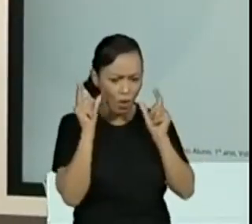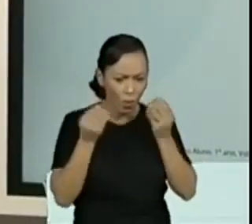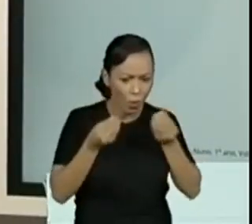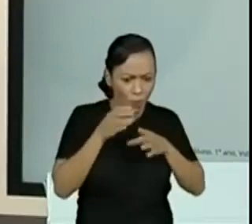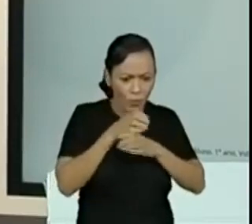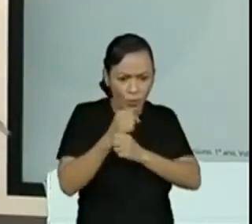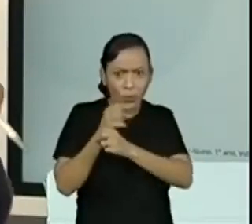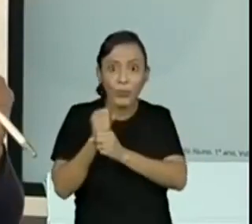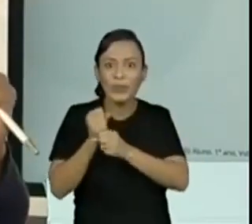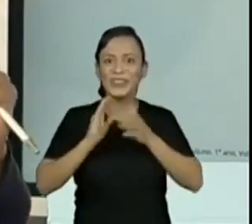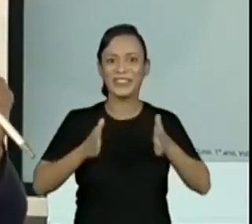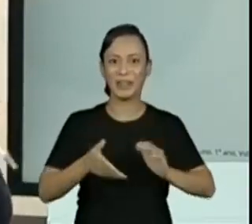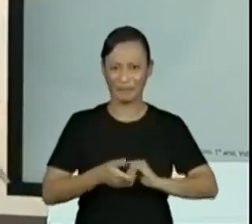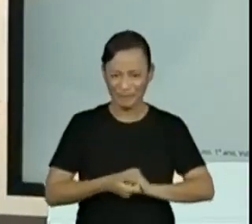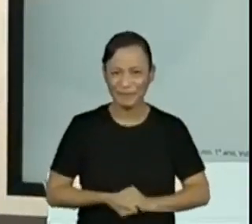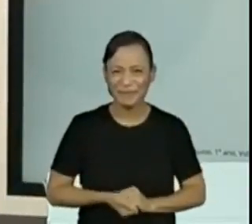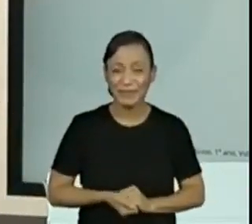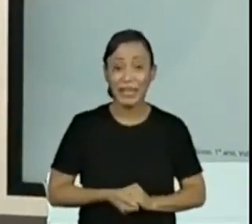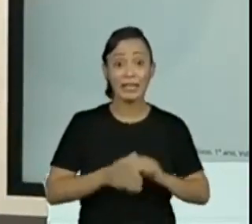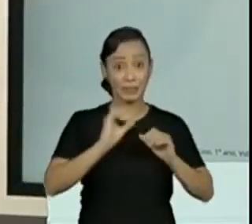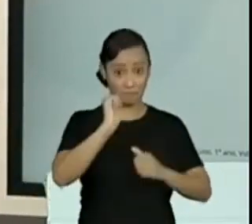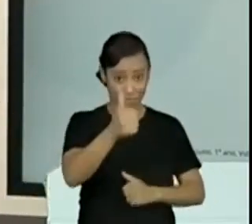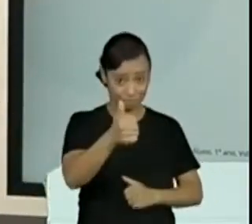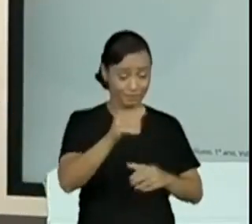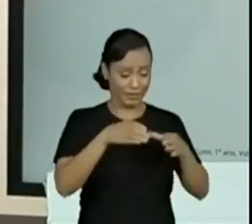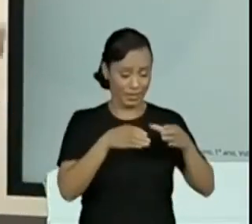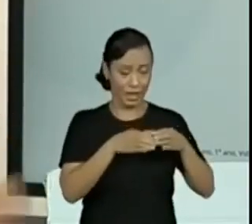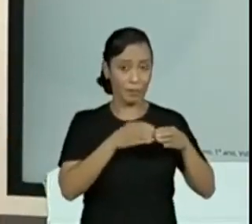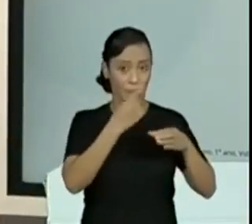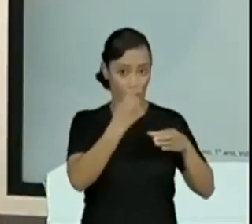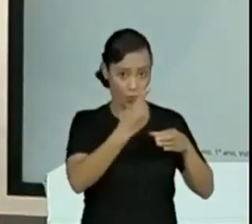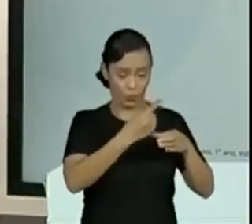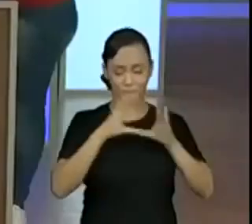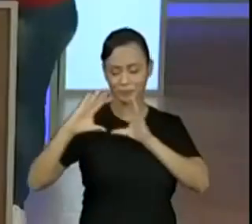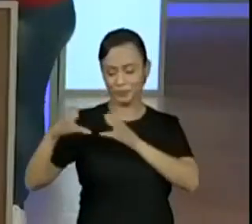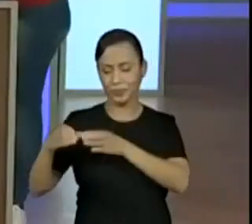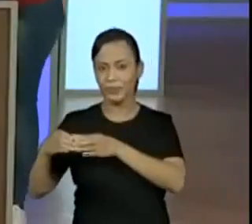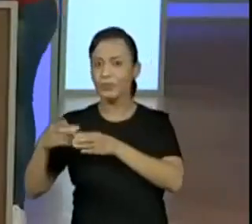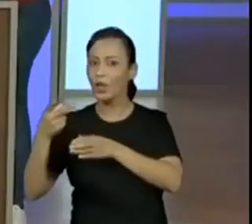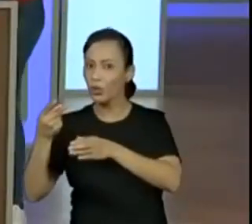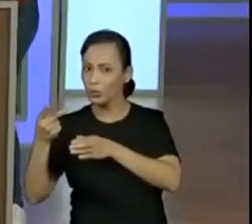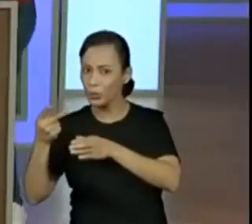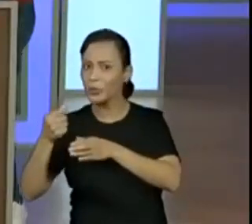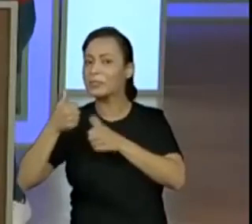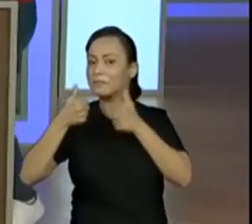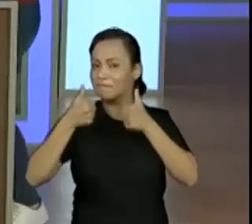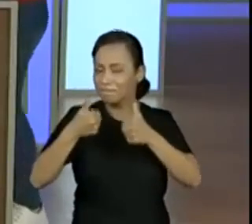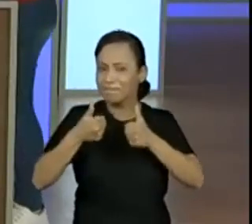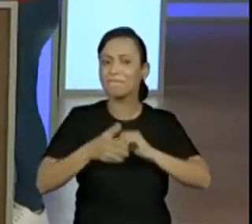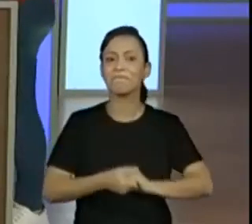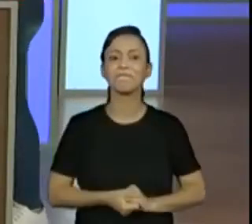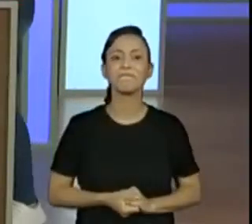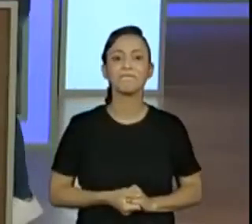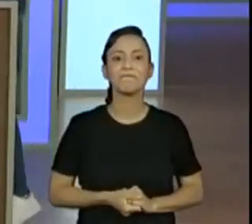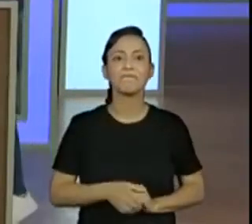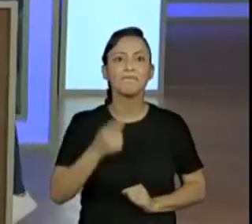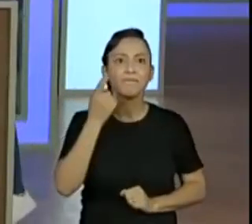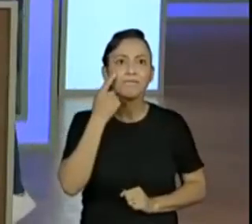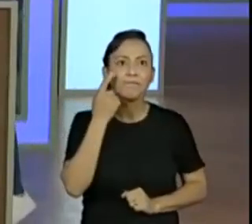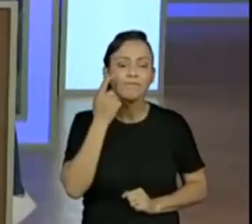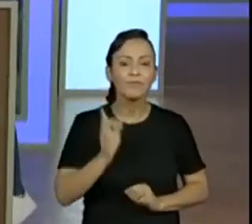prestar atenção. Duas equipes e as quantidades. Já fica aí a dica, né? Está desse lado?